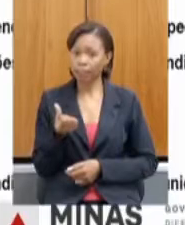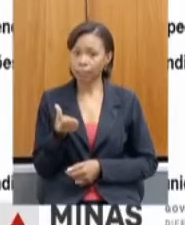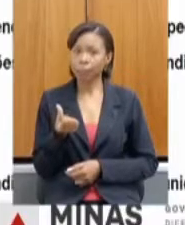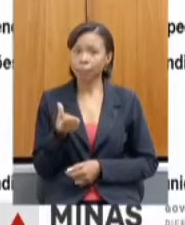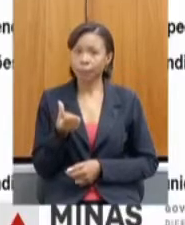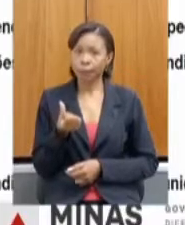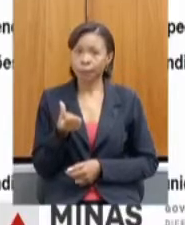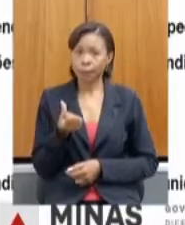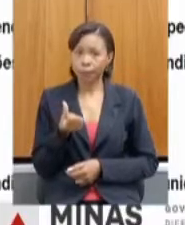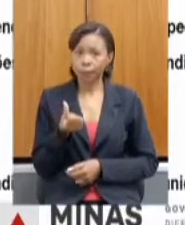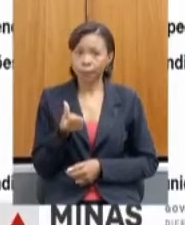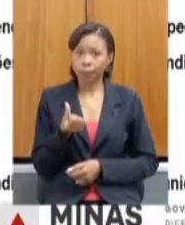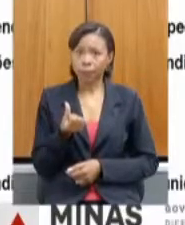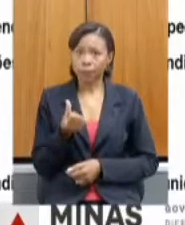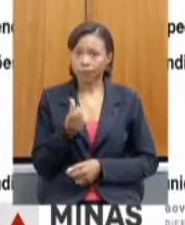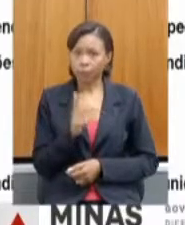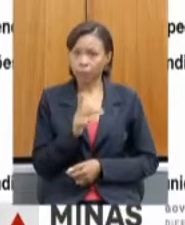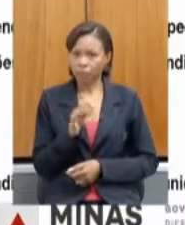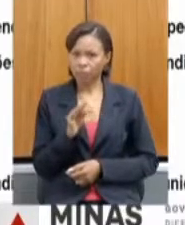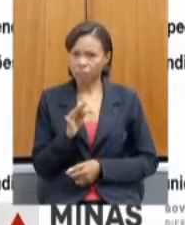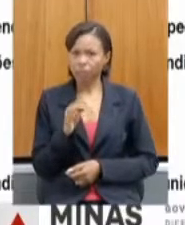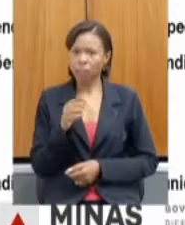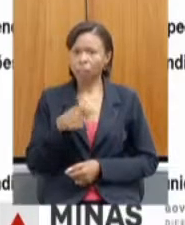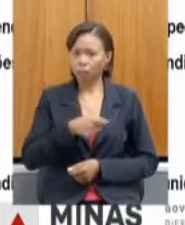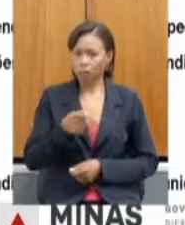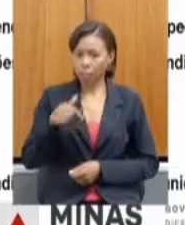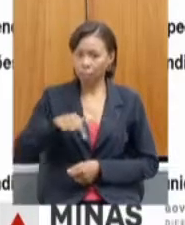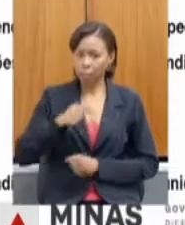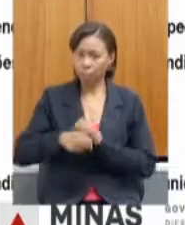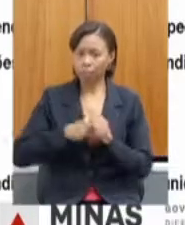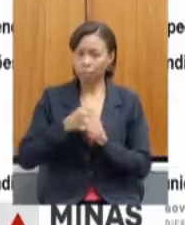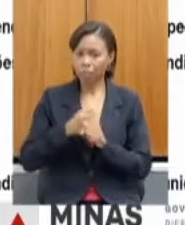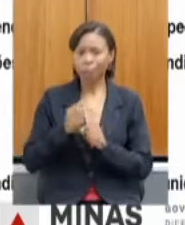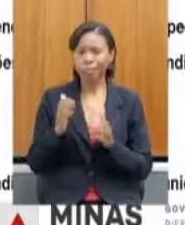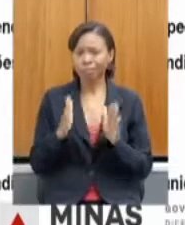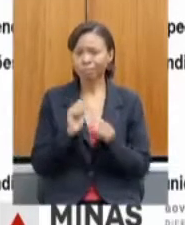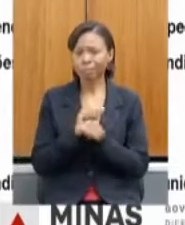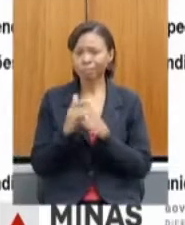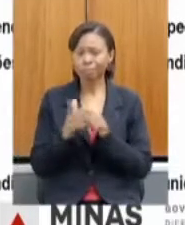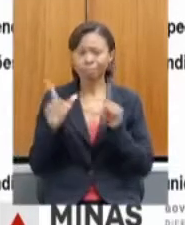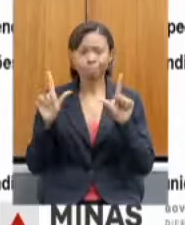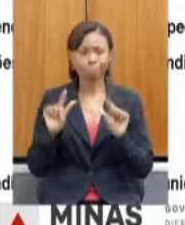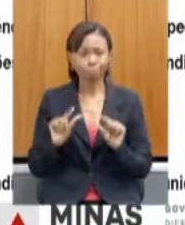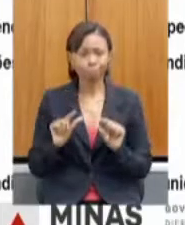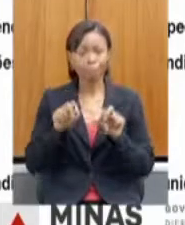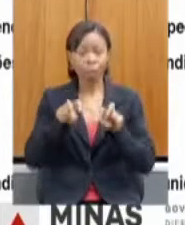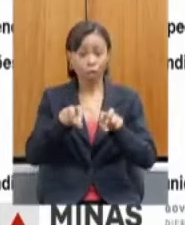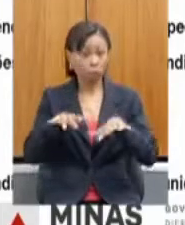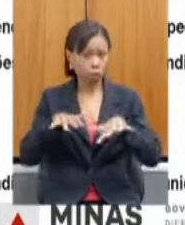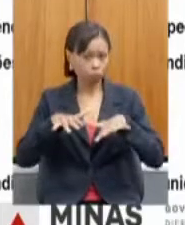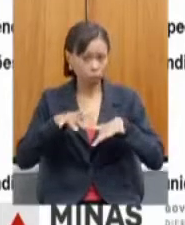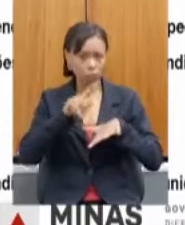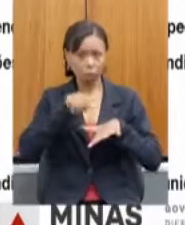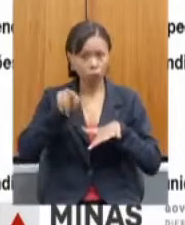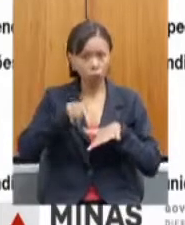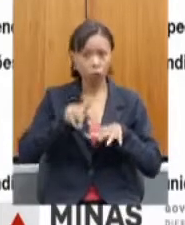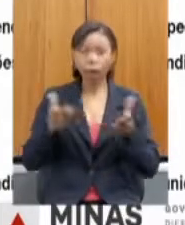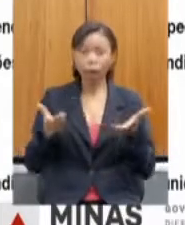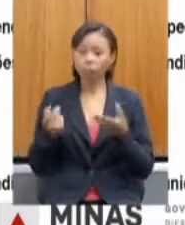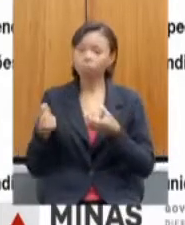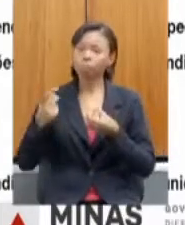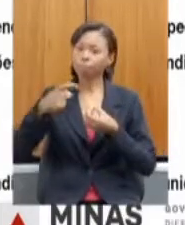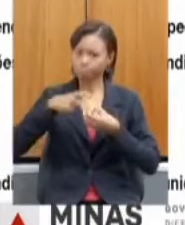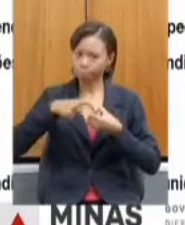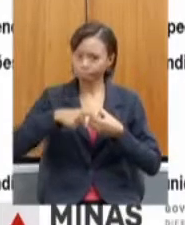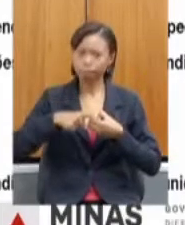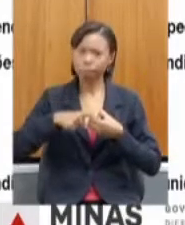reduzir. Todas as audiências públicas tinham sido suspensas e agora estão sendo retomadas, para